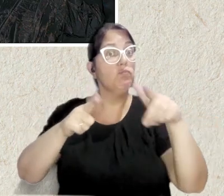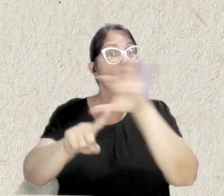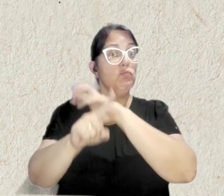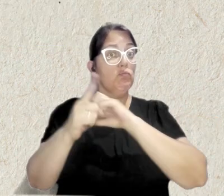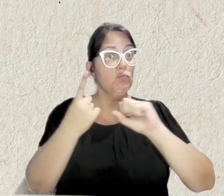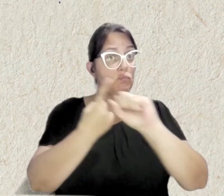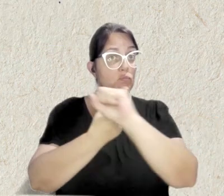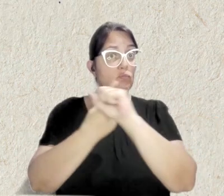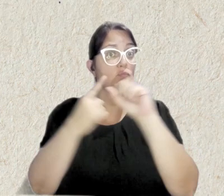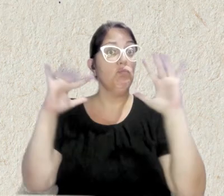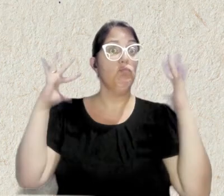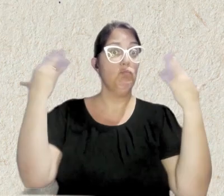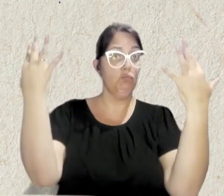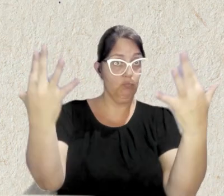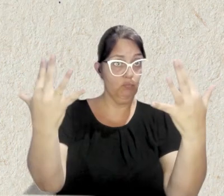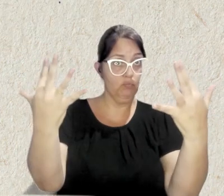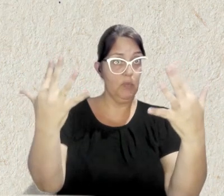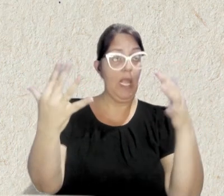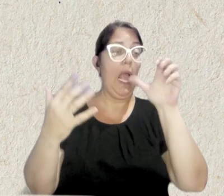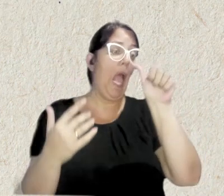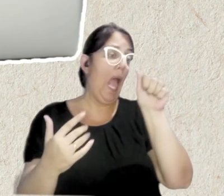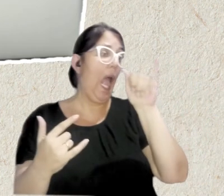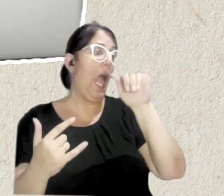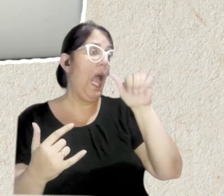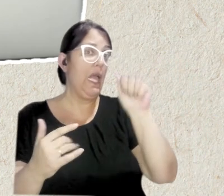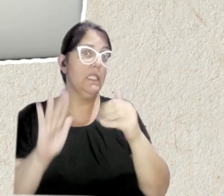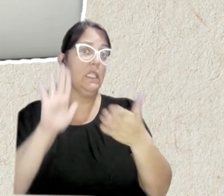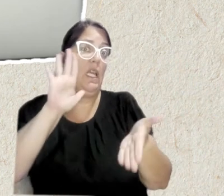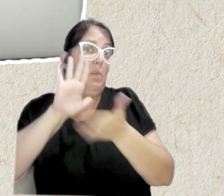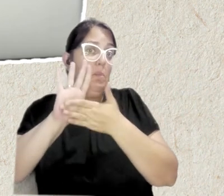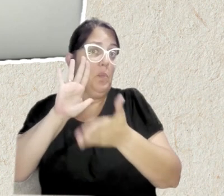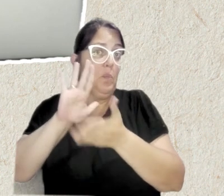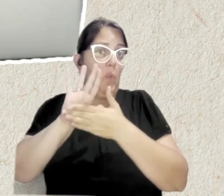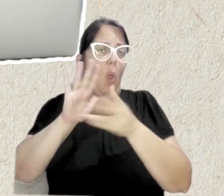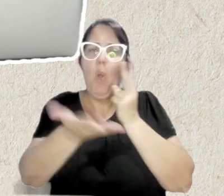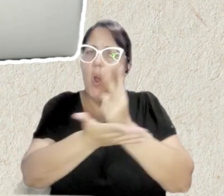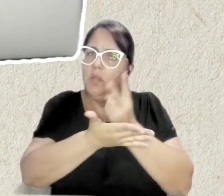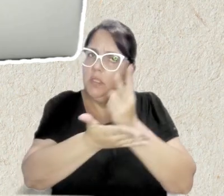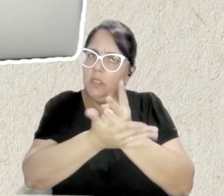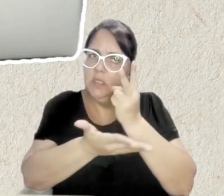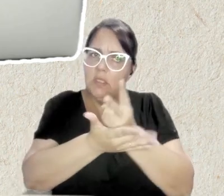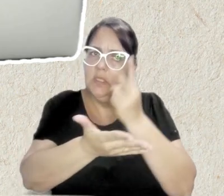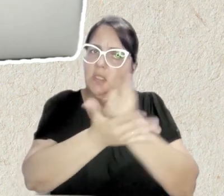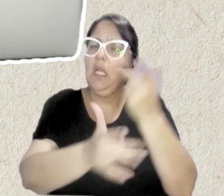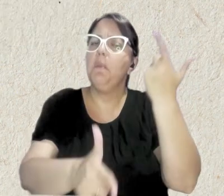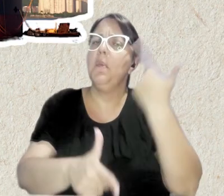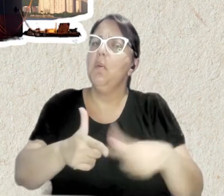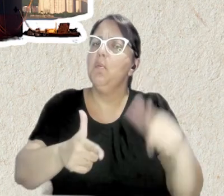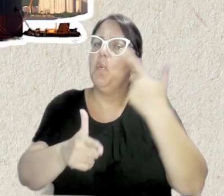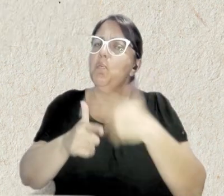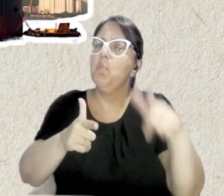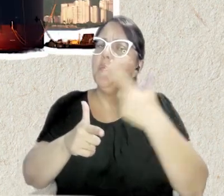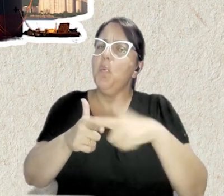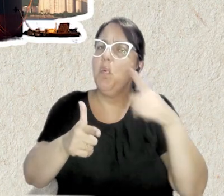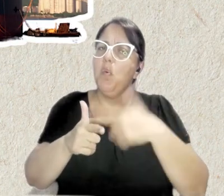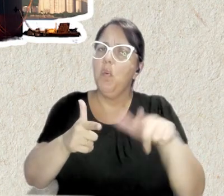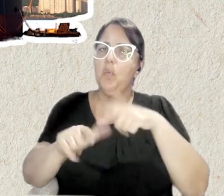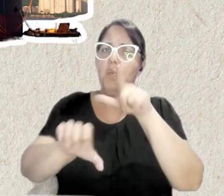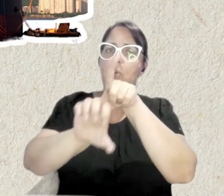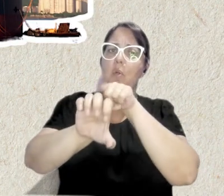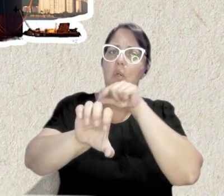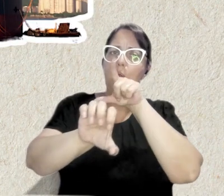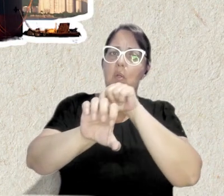O plano busca aprimorar a AIA ao propor a análise contínua dos impactos durante toda a operação dos